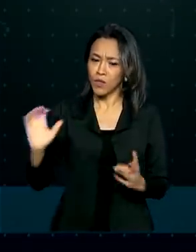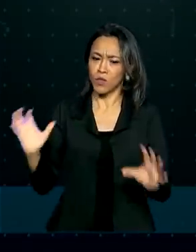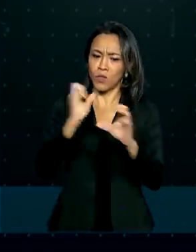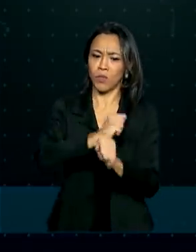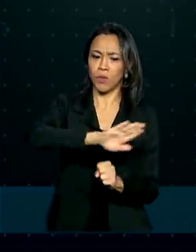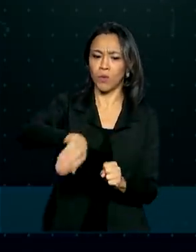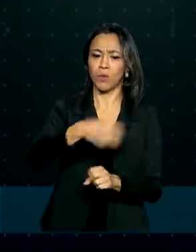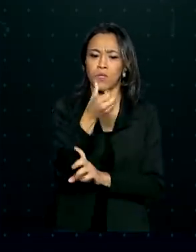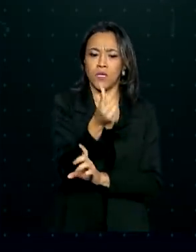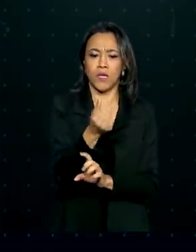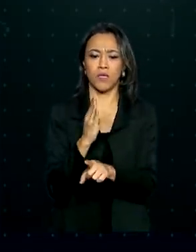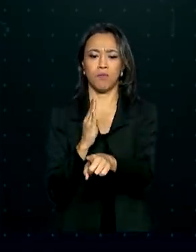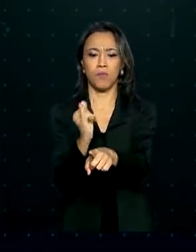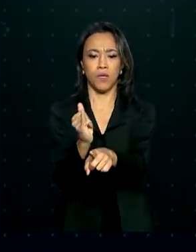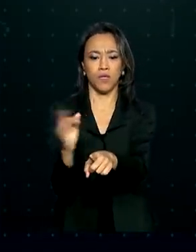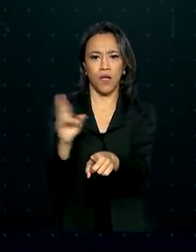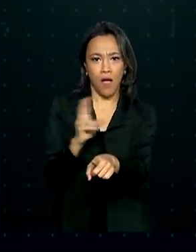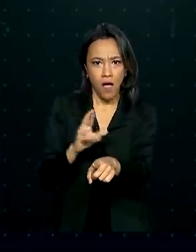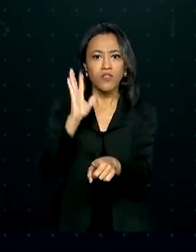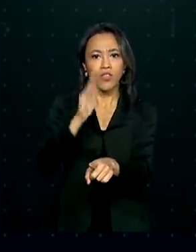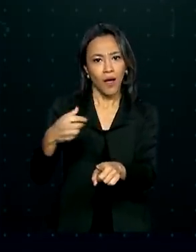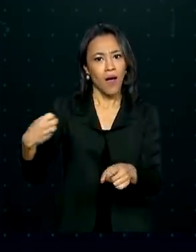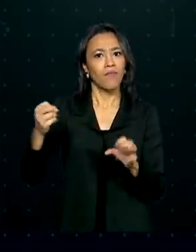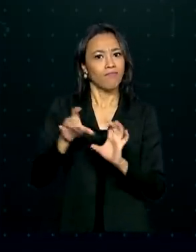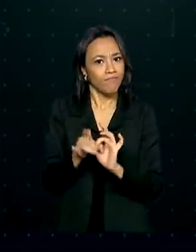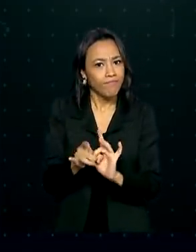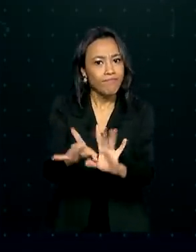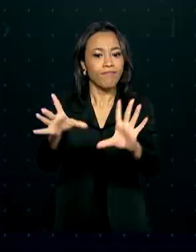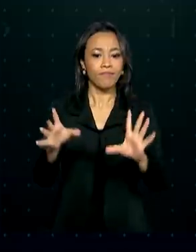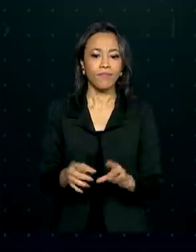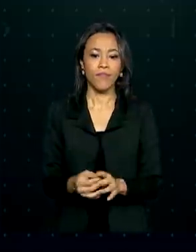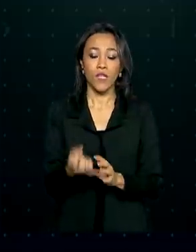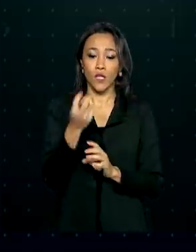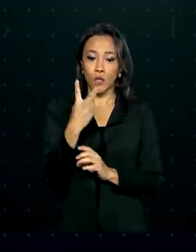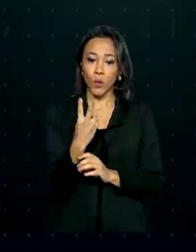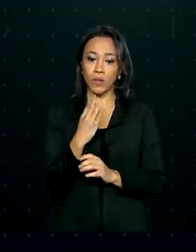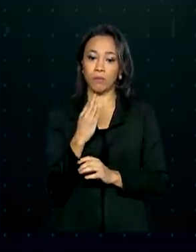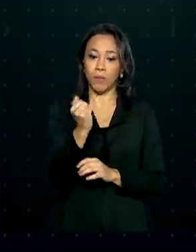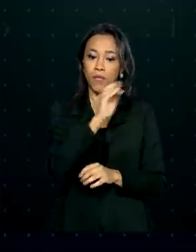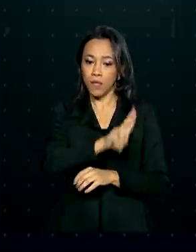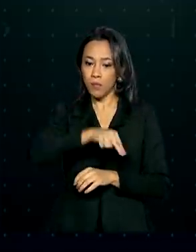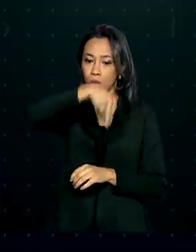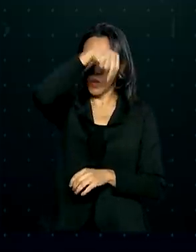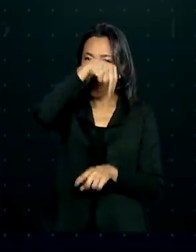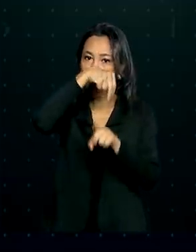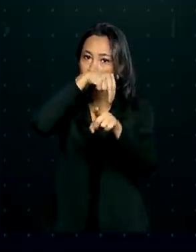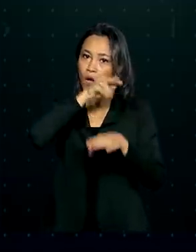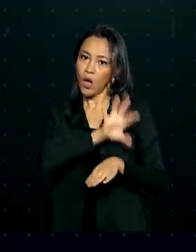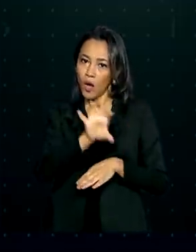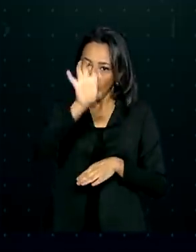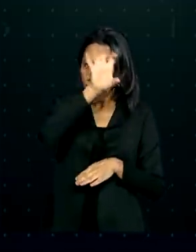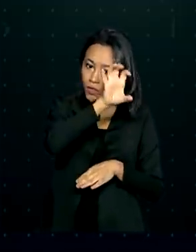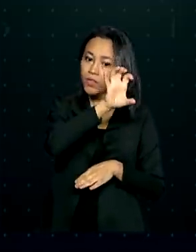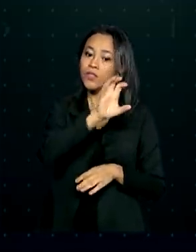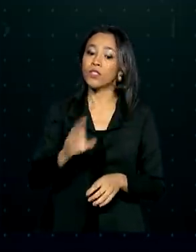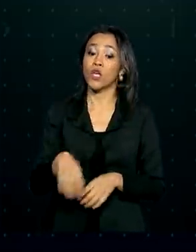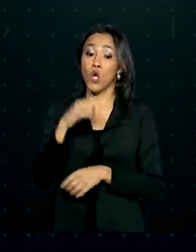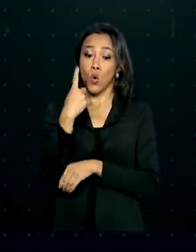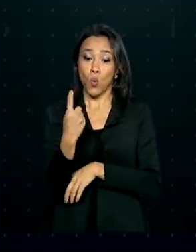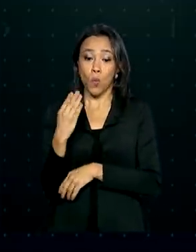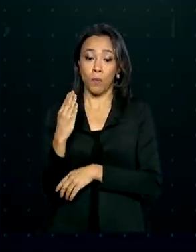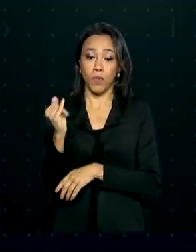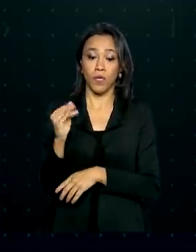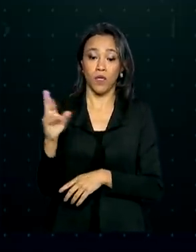bilhões de reais estão disponíveis. São 2 bilhões de reais destinados aos estados do Norte, 1